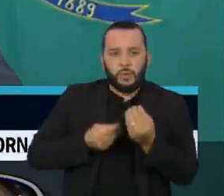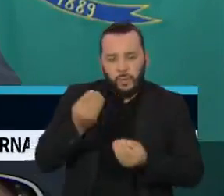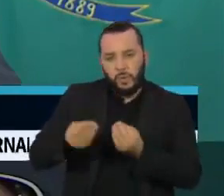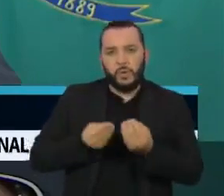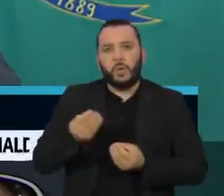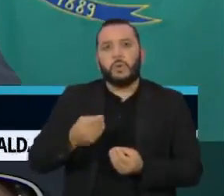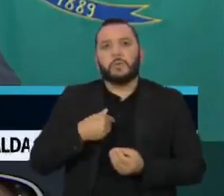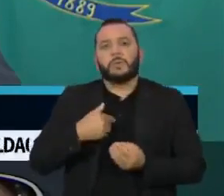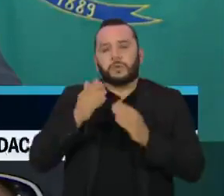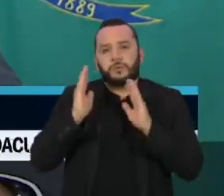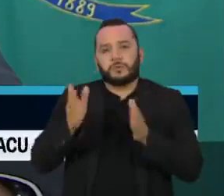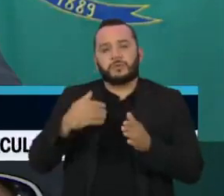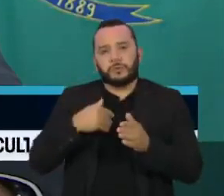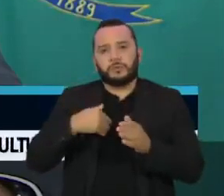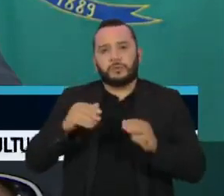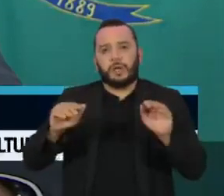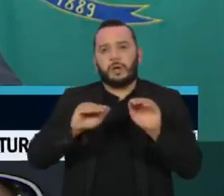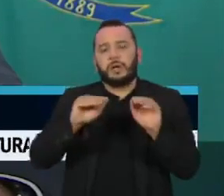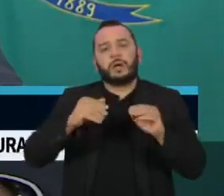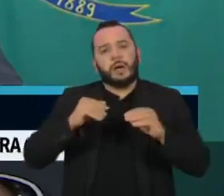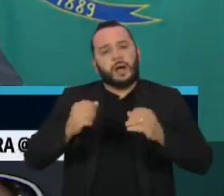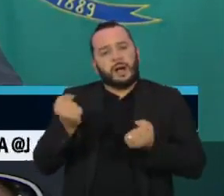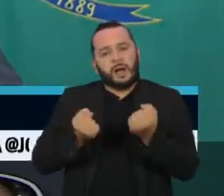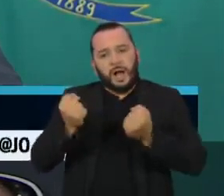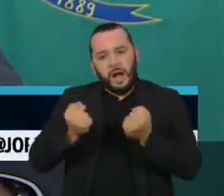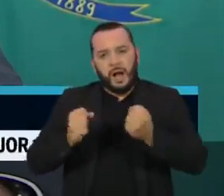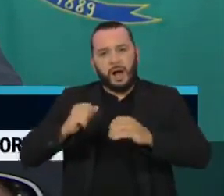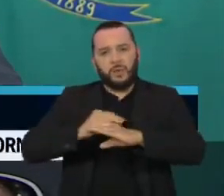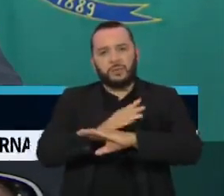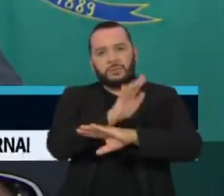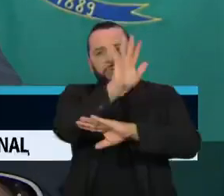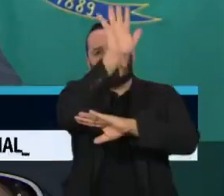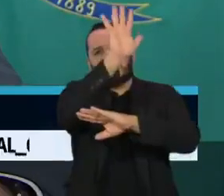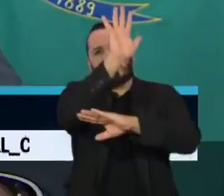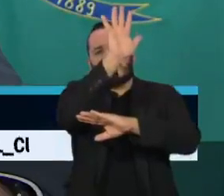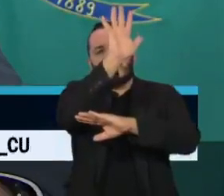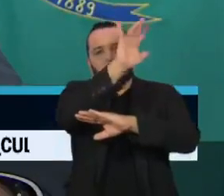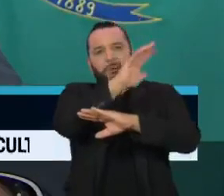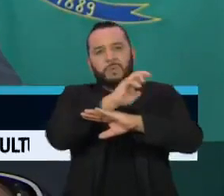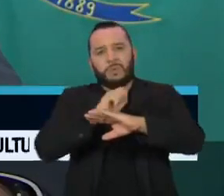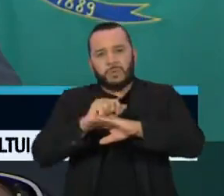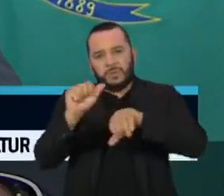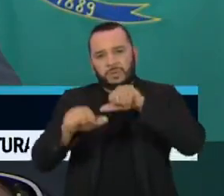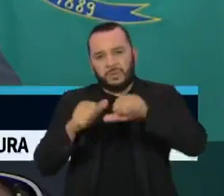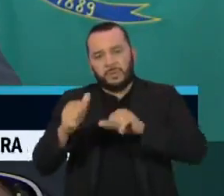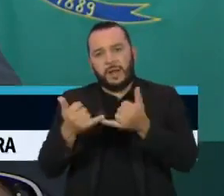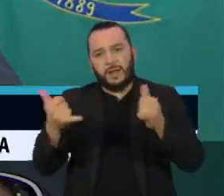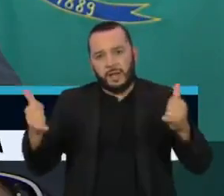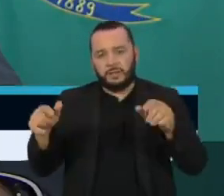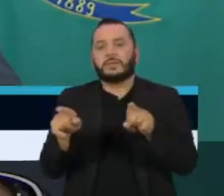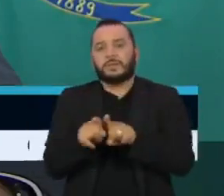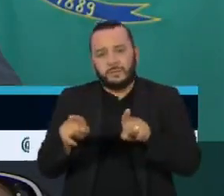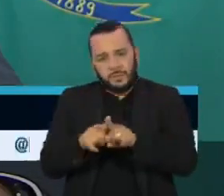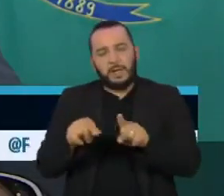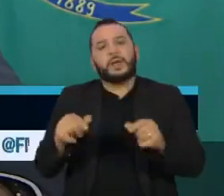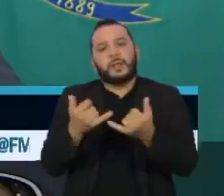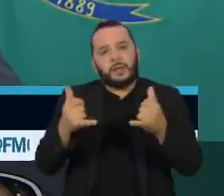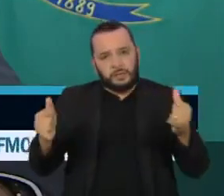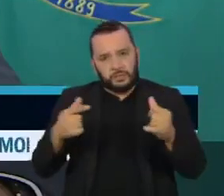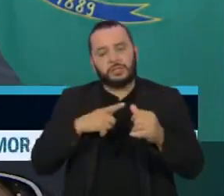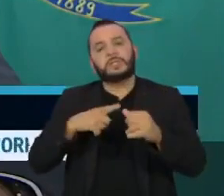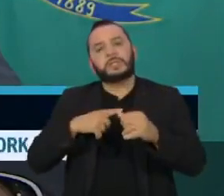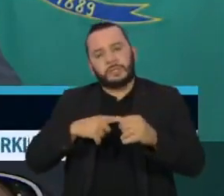descarbonização nos transportes, ampliar a geração de energia para nossas necessidades de